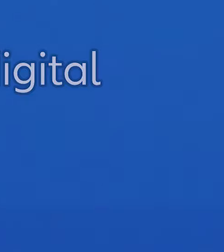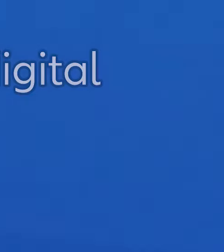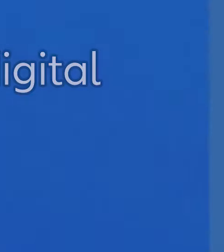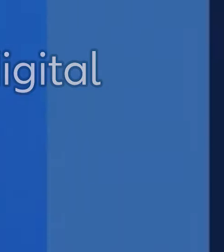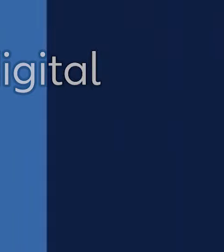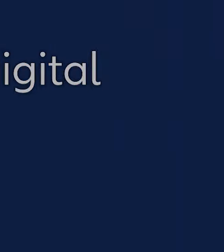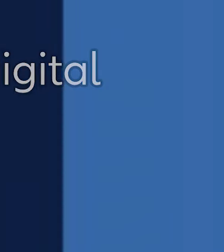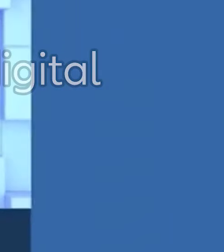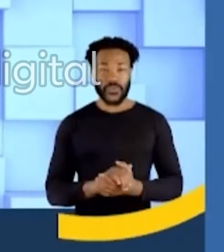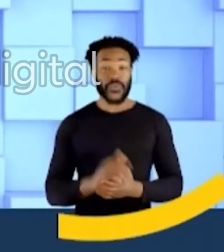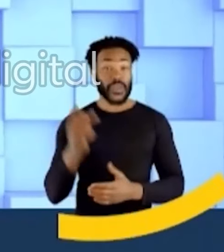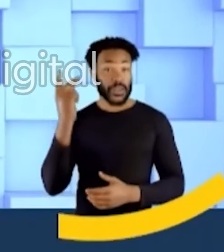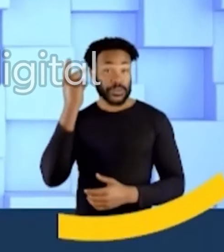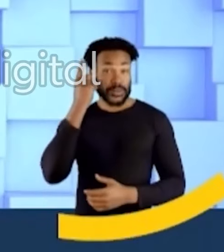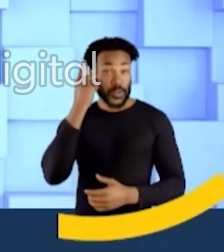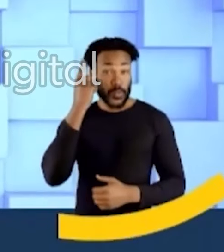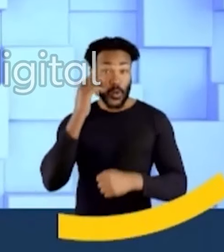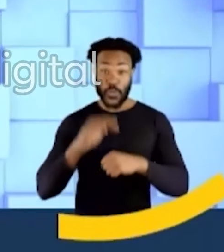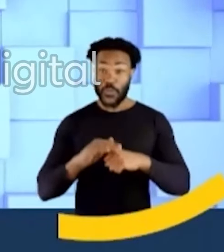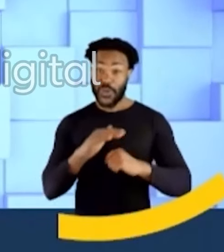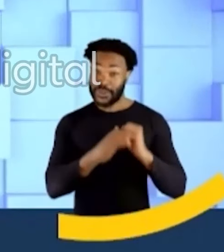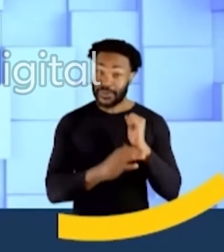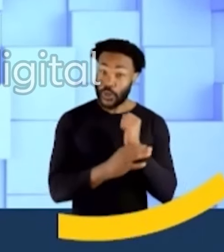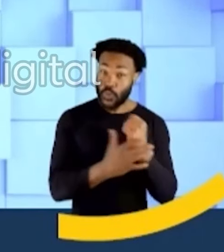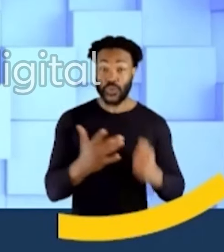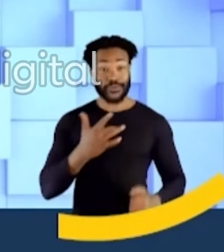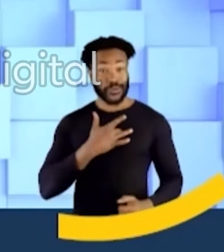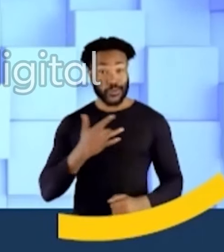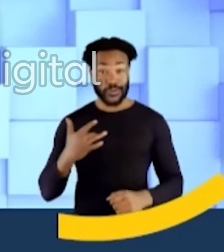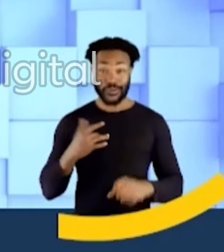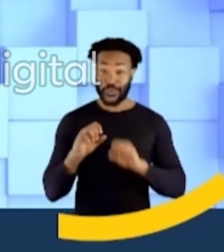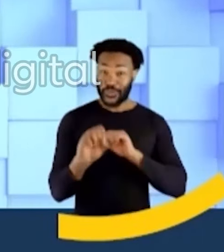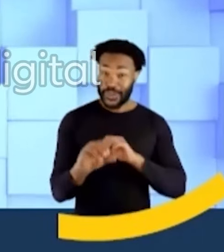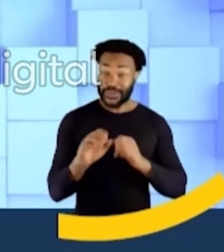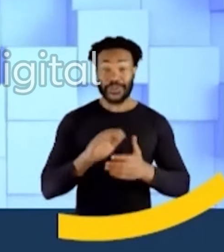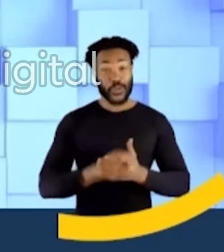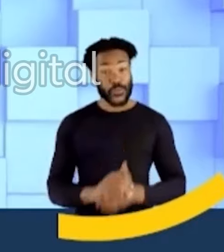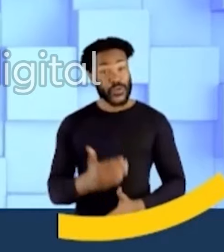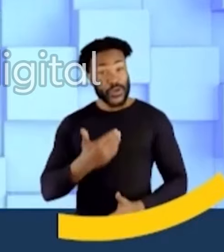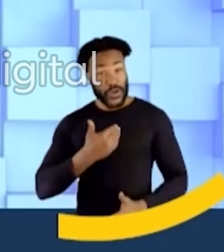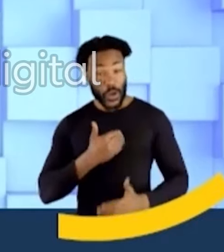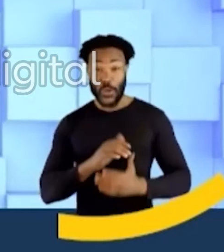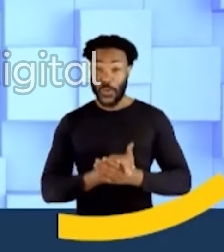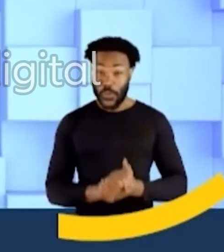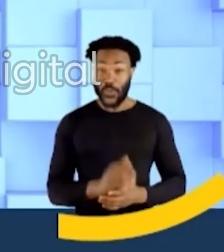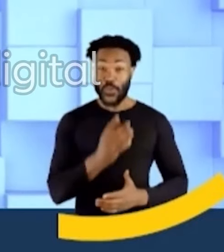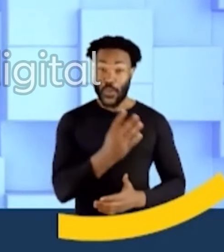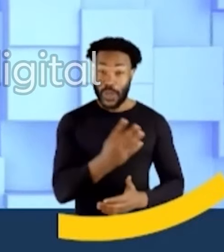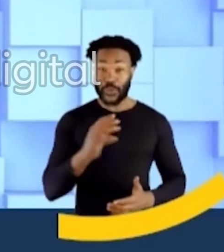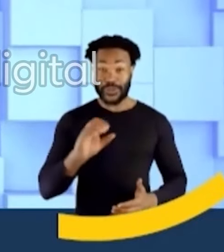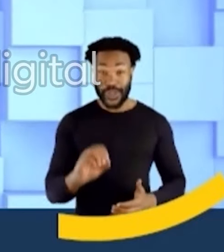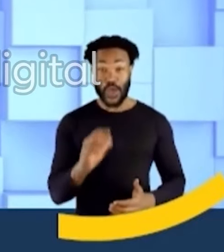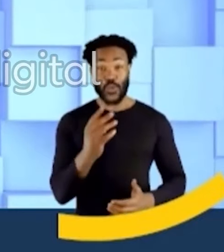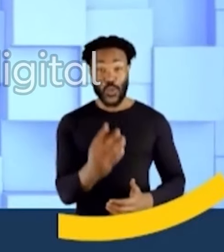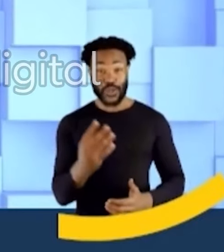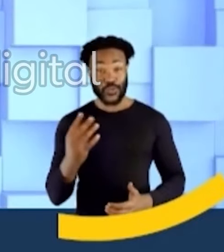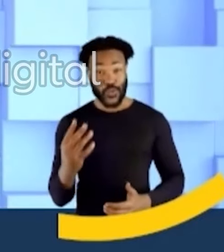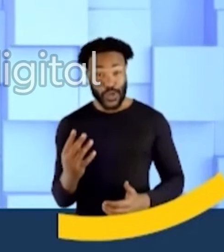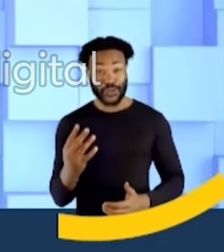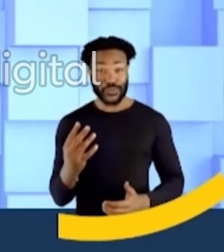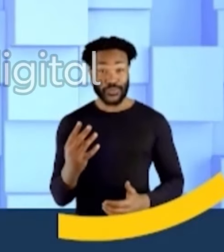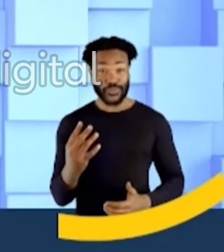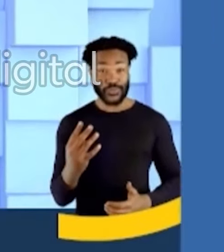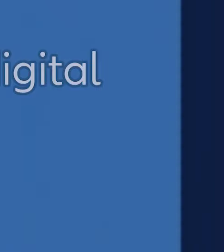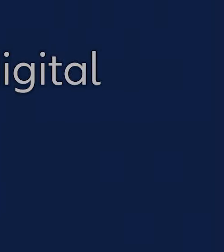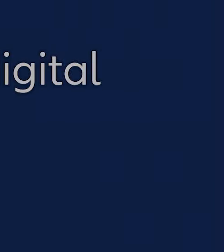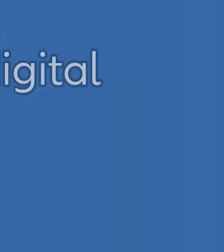União Brasil. Por uma São Paulo mais segura, com saúde e educação. General Peternelli, 44-0